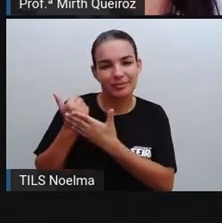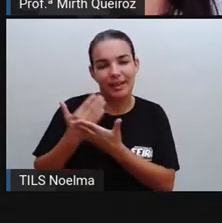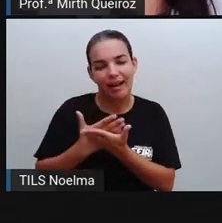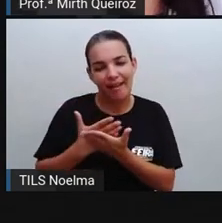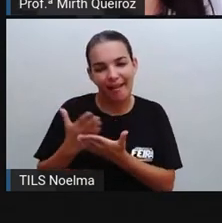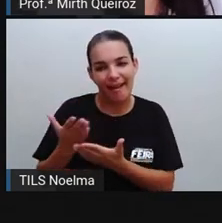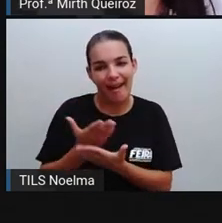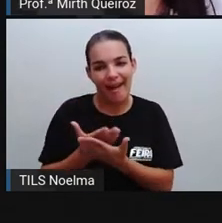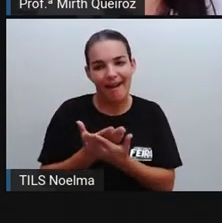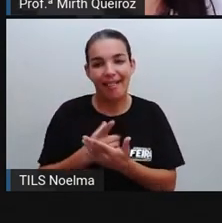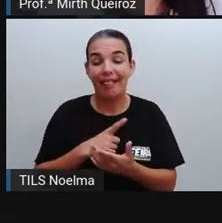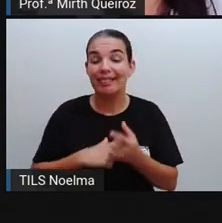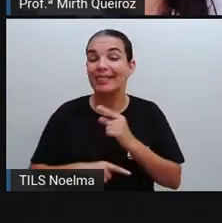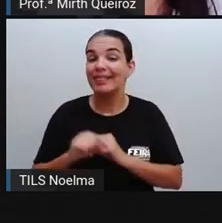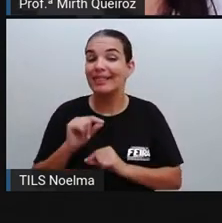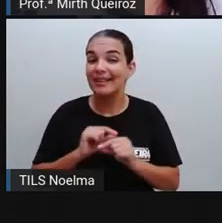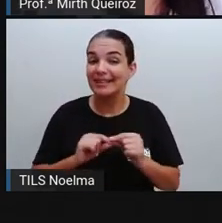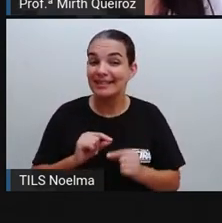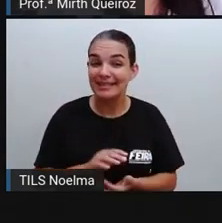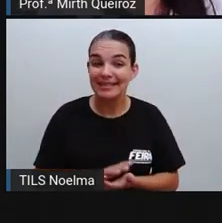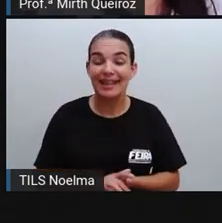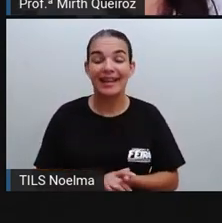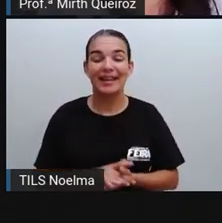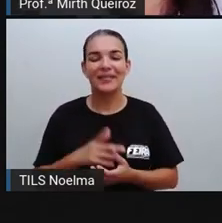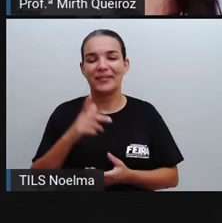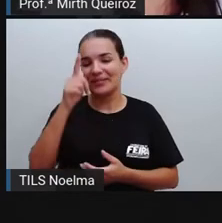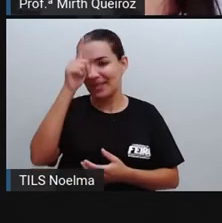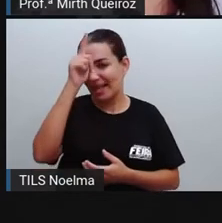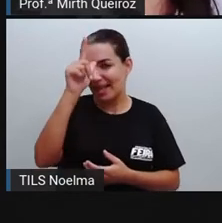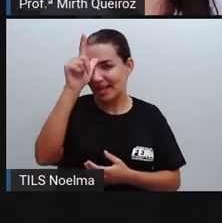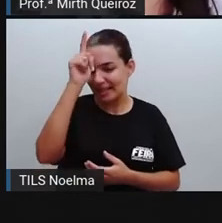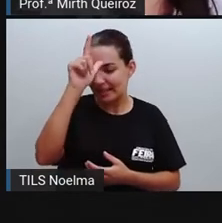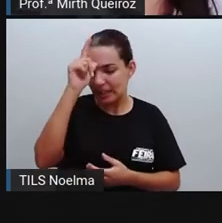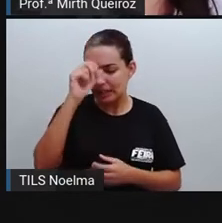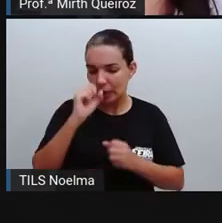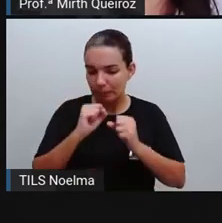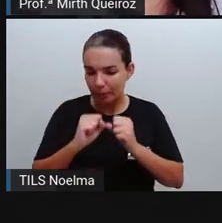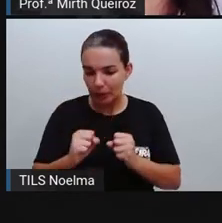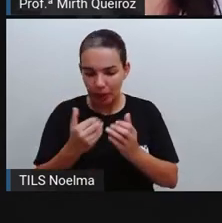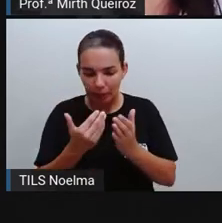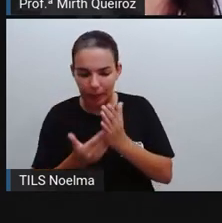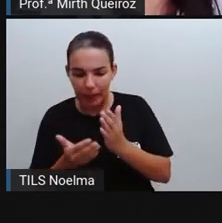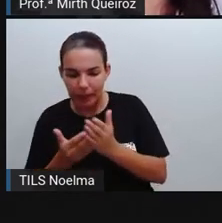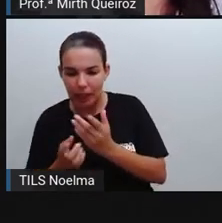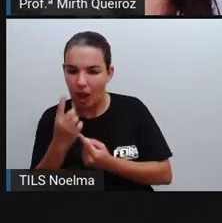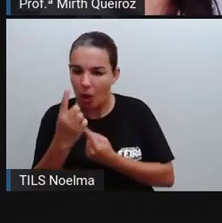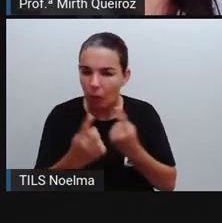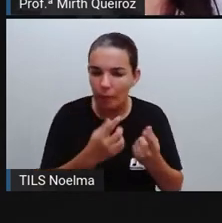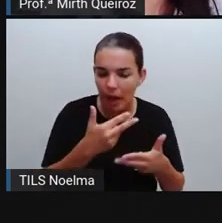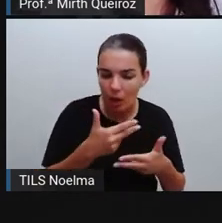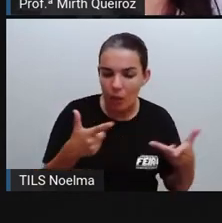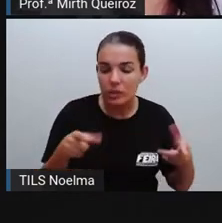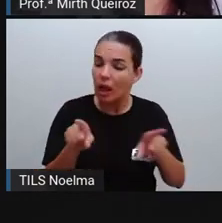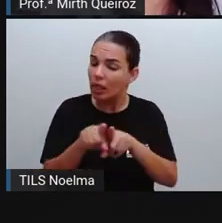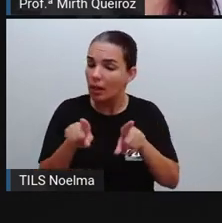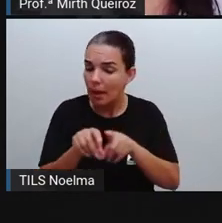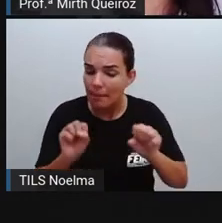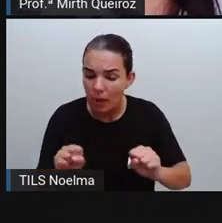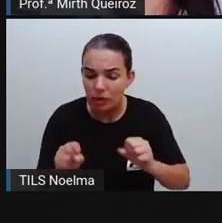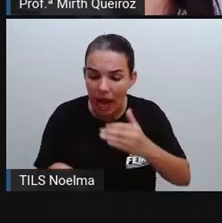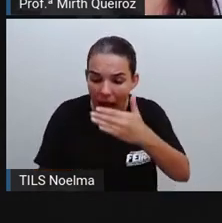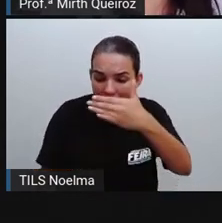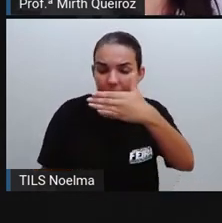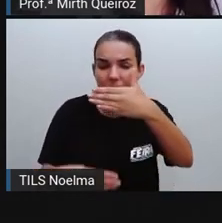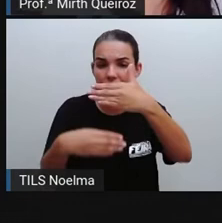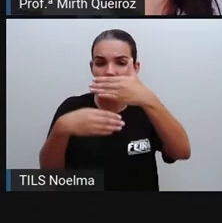aula, né? Essas narrativas vão viajando ao longo do tempo, vão sendo acrescentadas aí novidades, né? De acordo com a região,